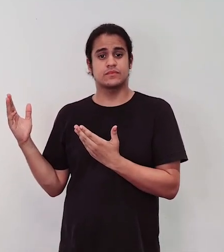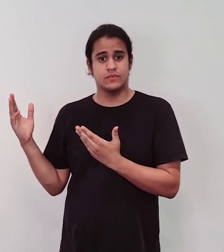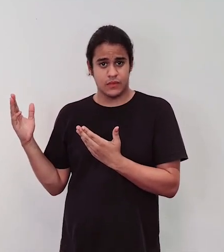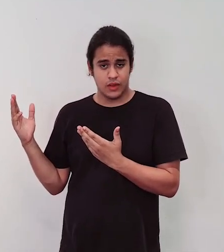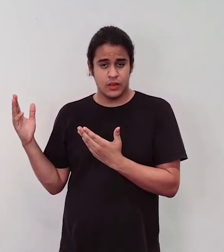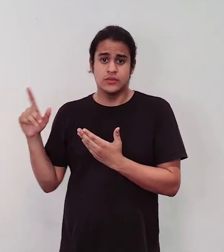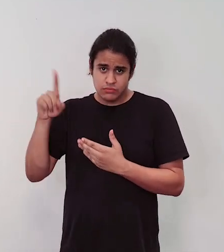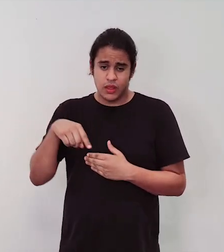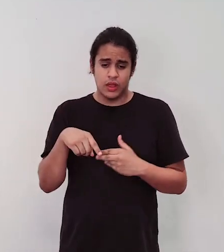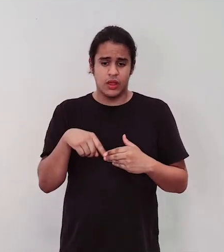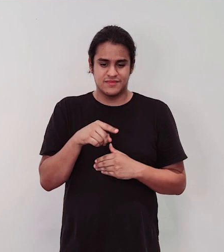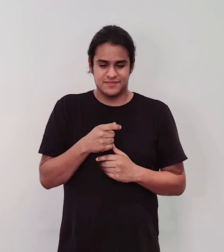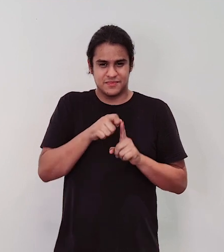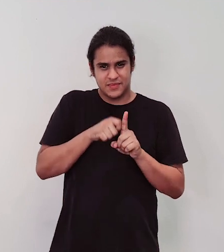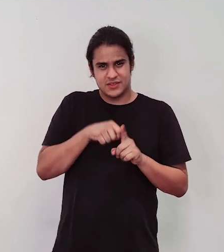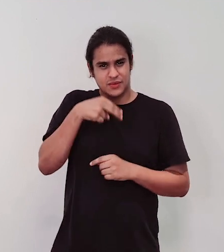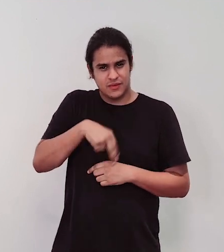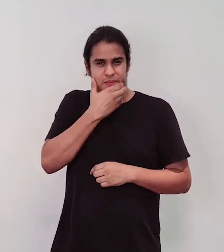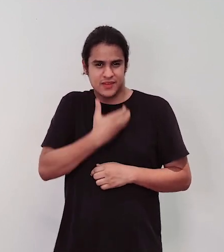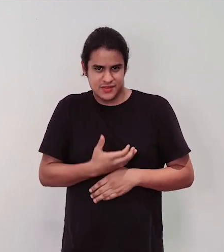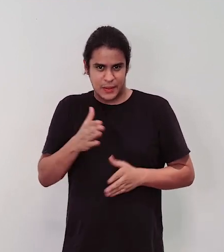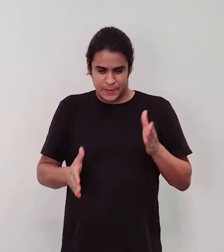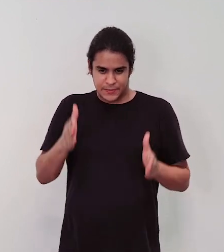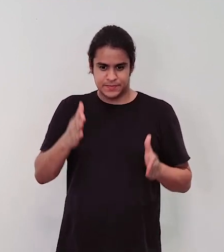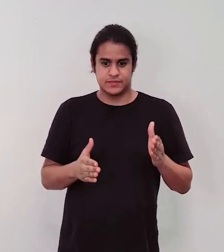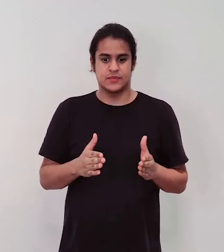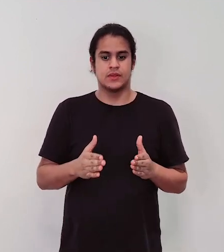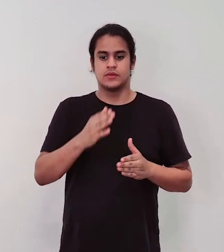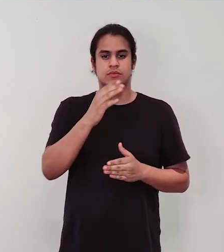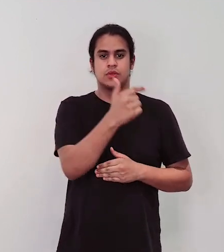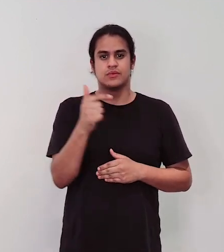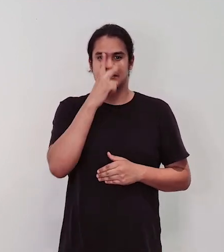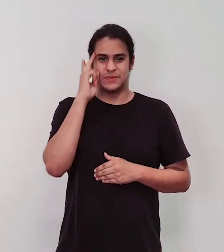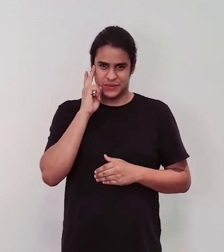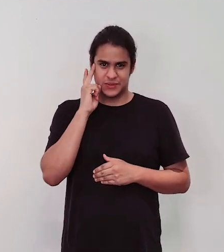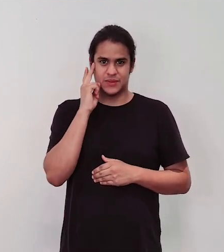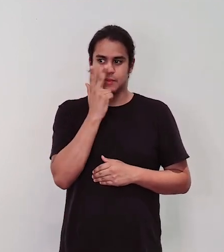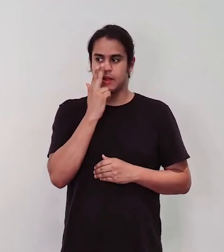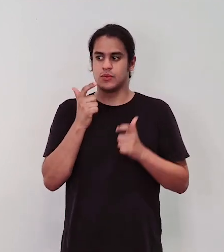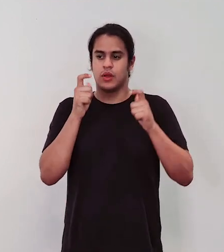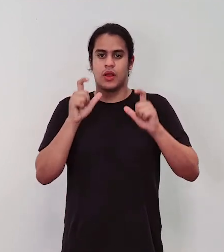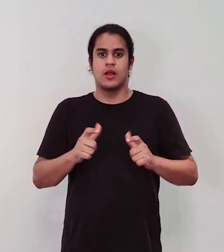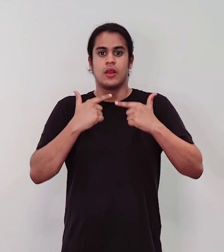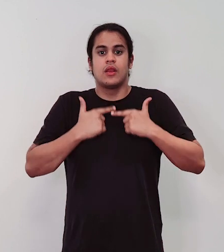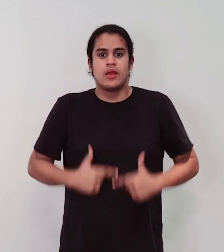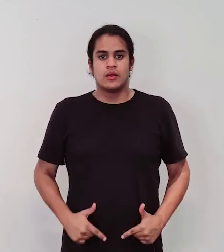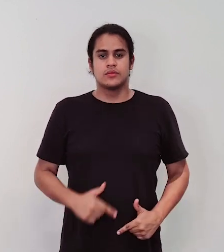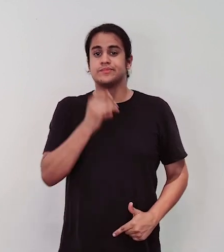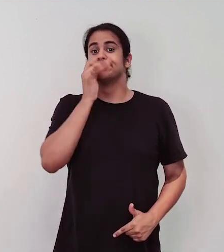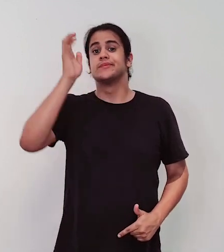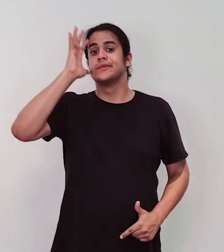como a escola é no seu estado neutro, assim, como se a gente pensasse um museu, um espaço